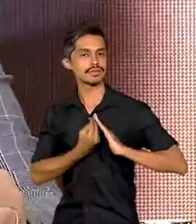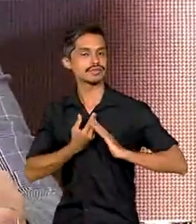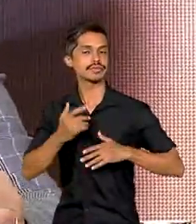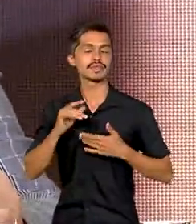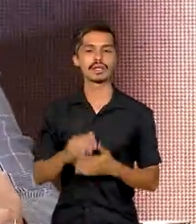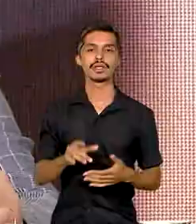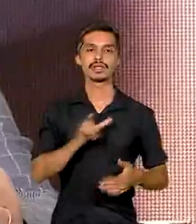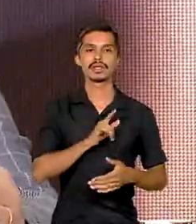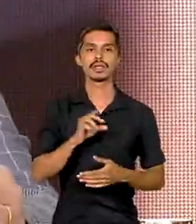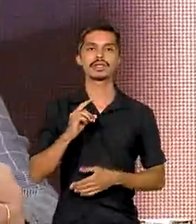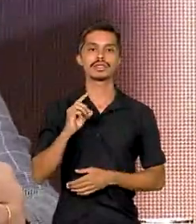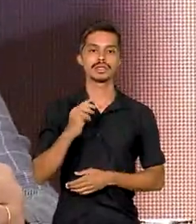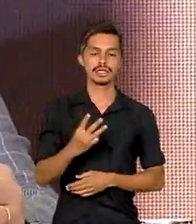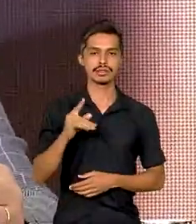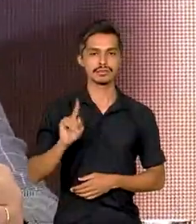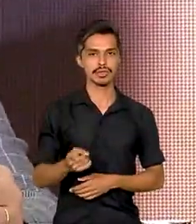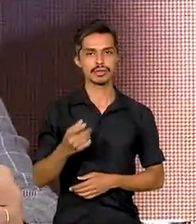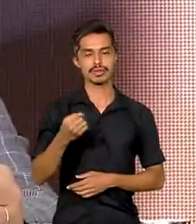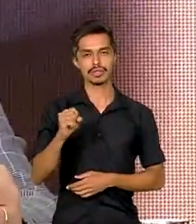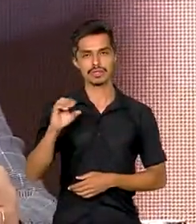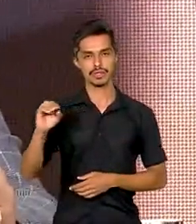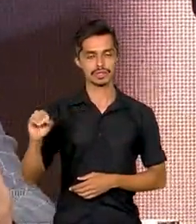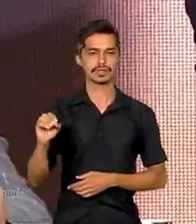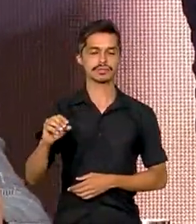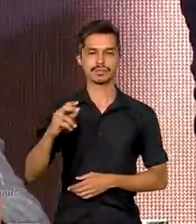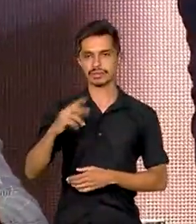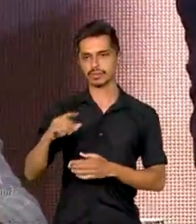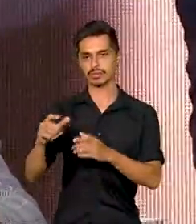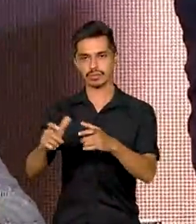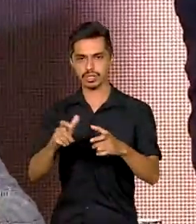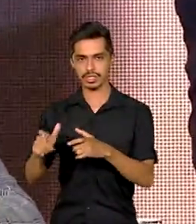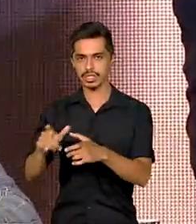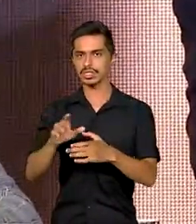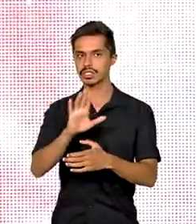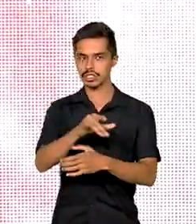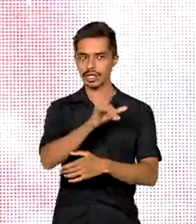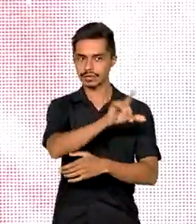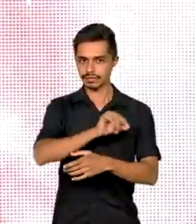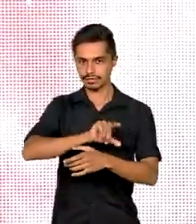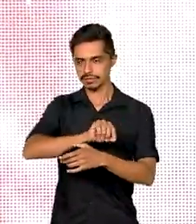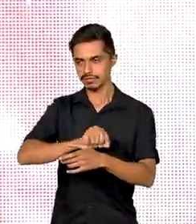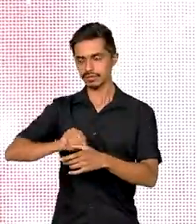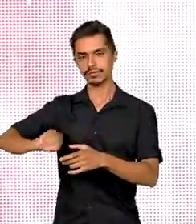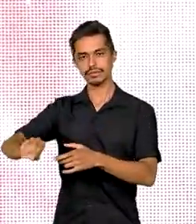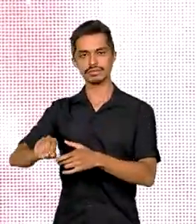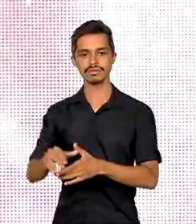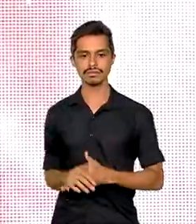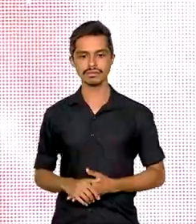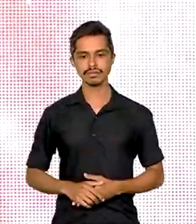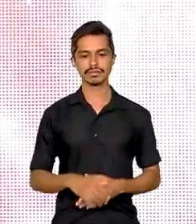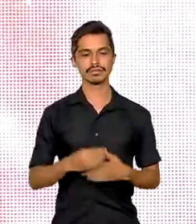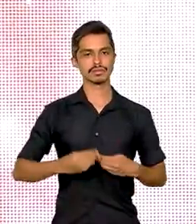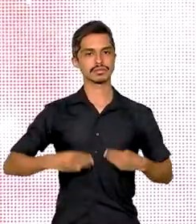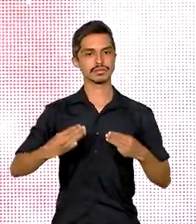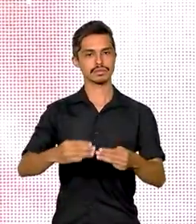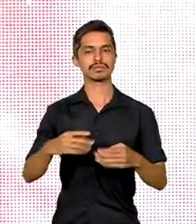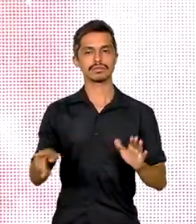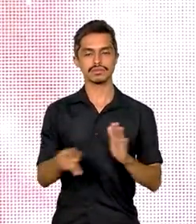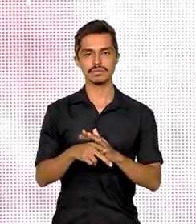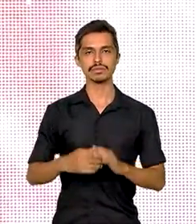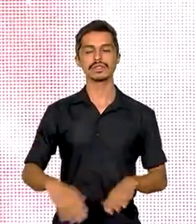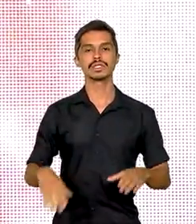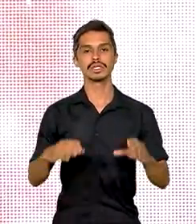de até 3.206 unidades nesses imóveis já pré-selecionados. Segundo o ministro da Casa Civil, Rui Costa,